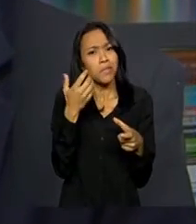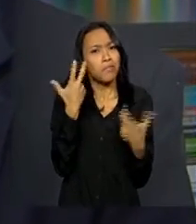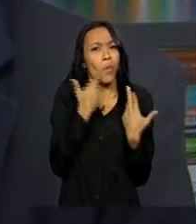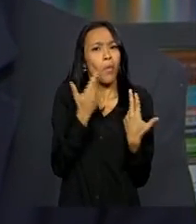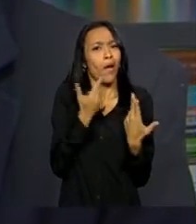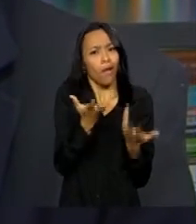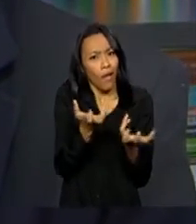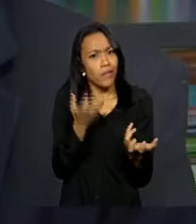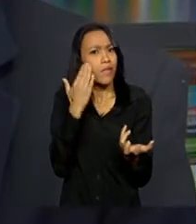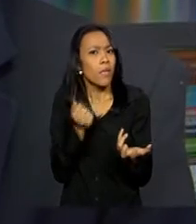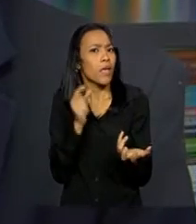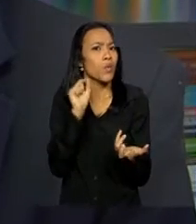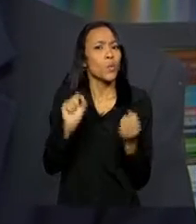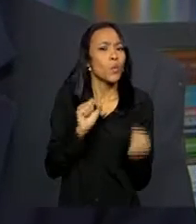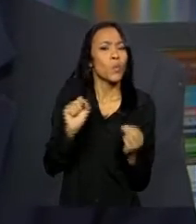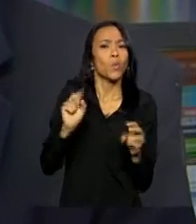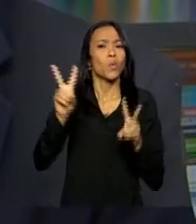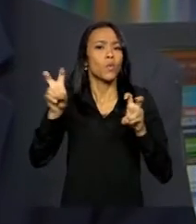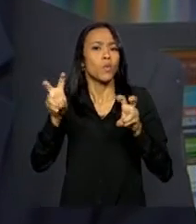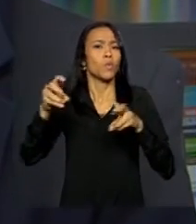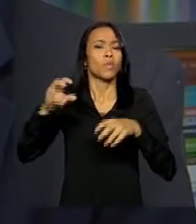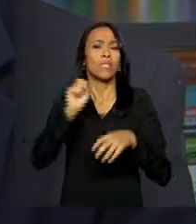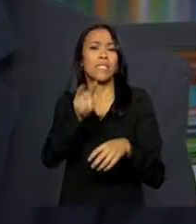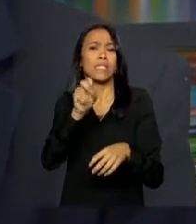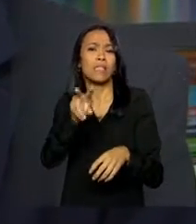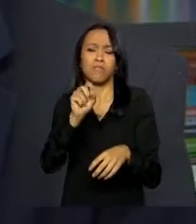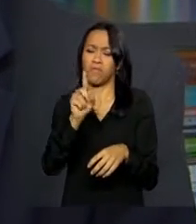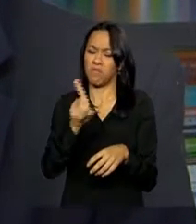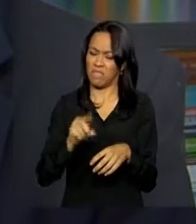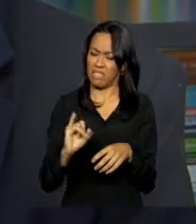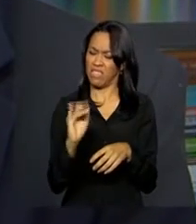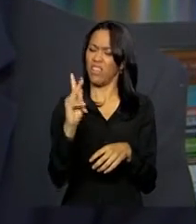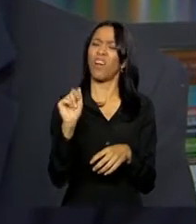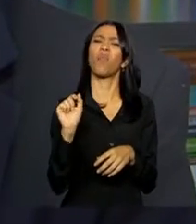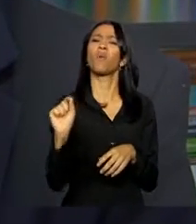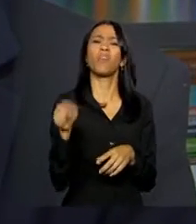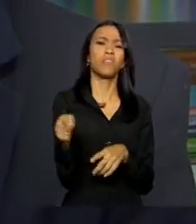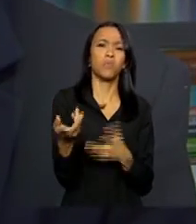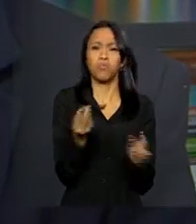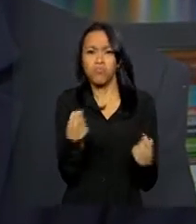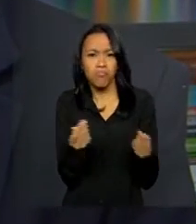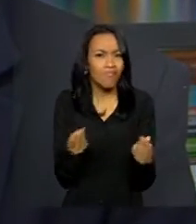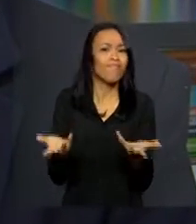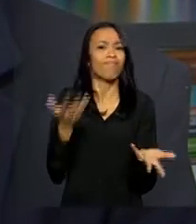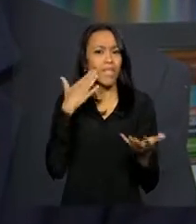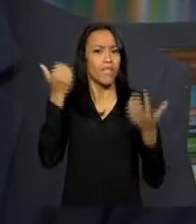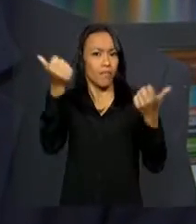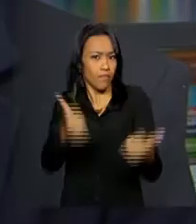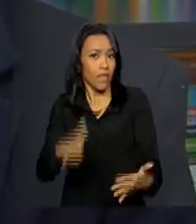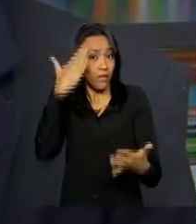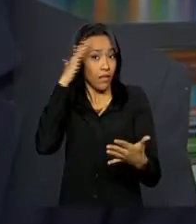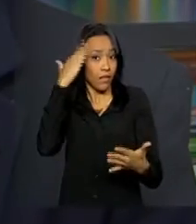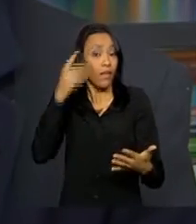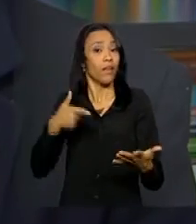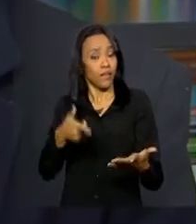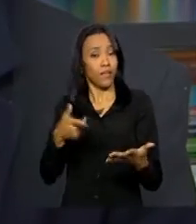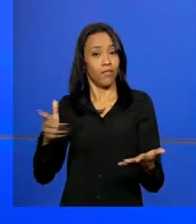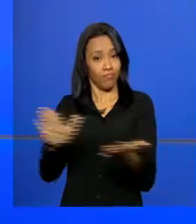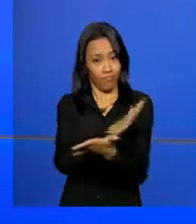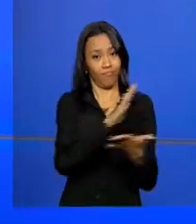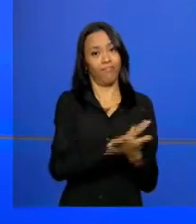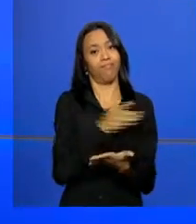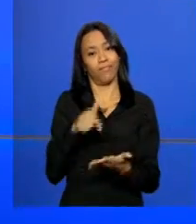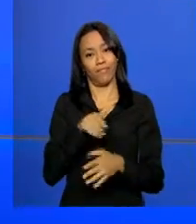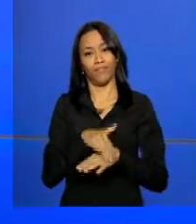saber mais sobre o Zika e ter informações confiáveis vindas do Ministério da Saúde para poder compreender e lutar contra essa doença.